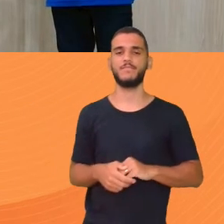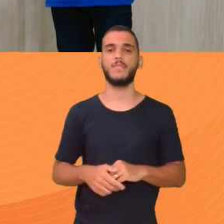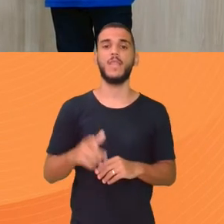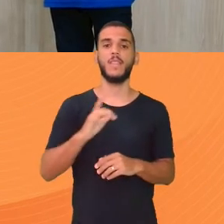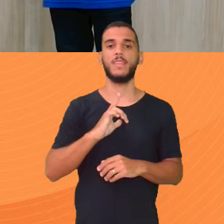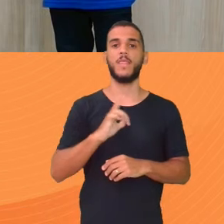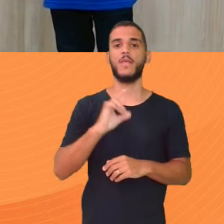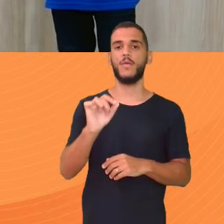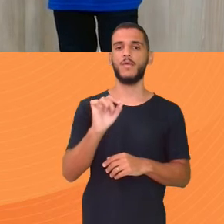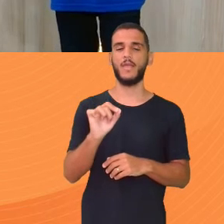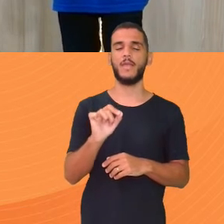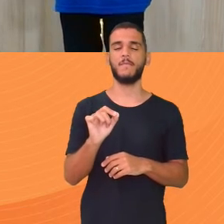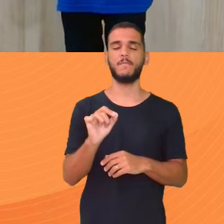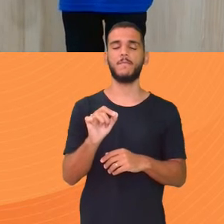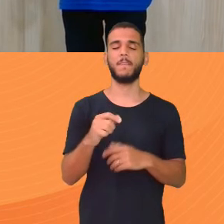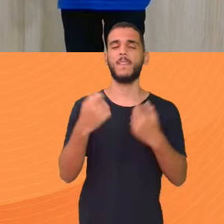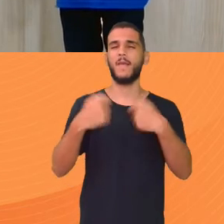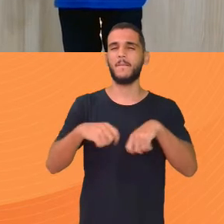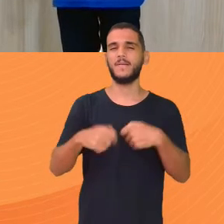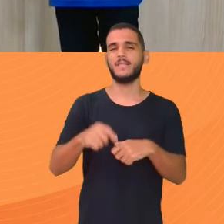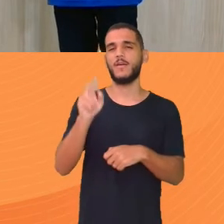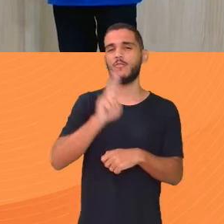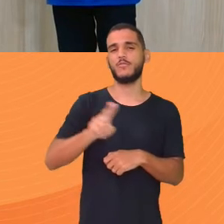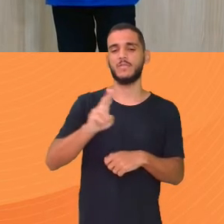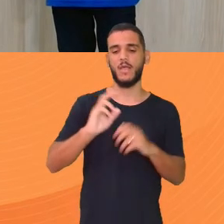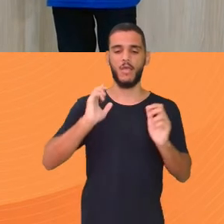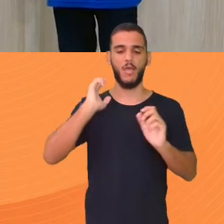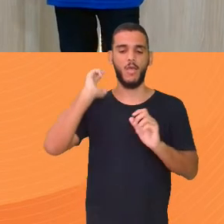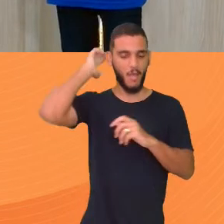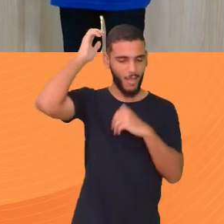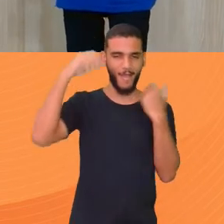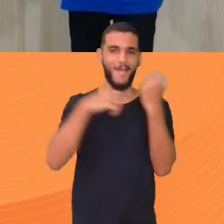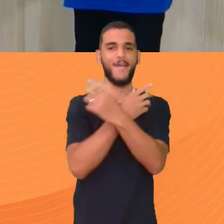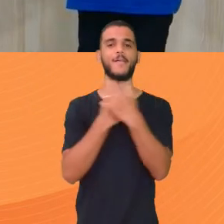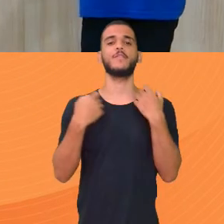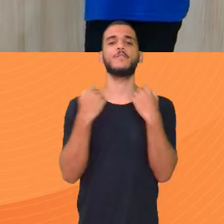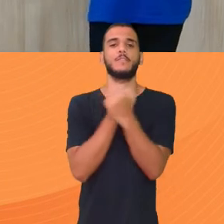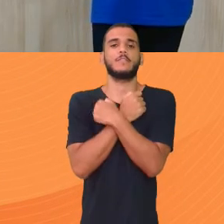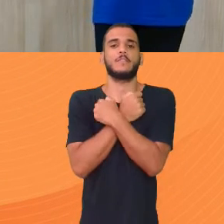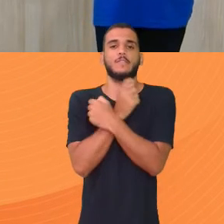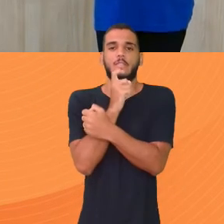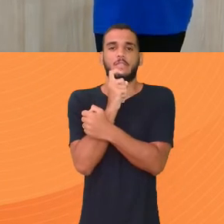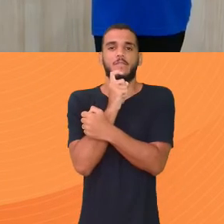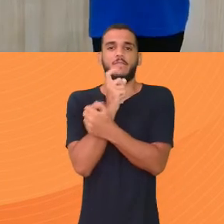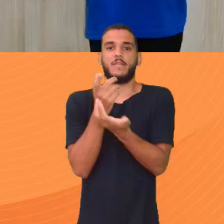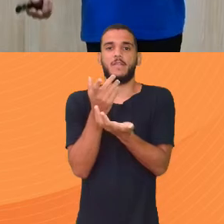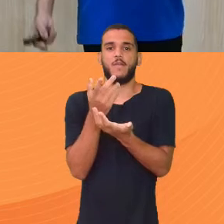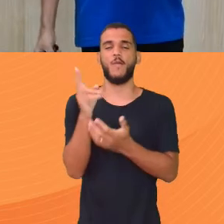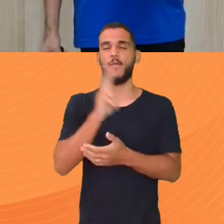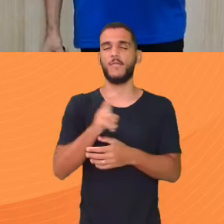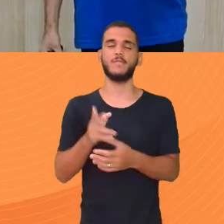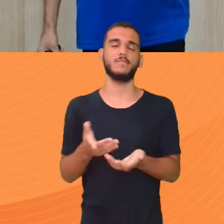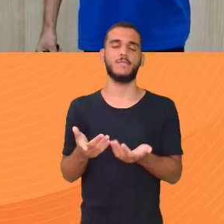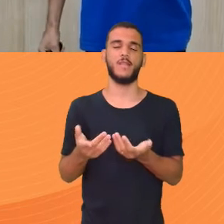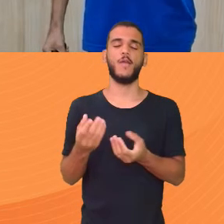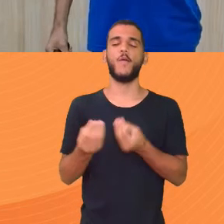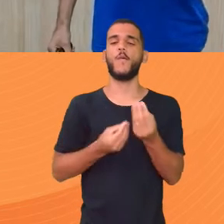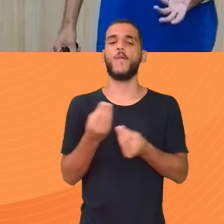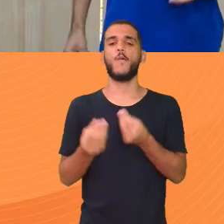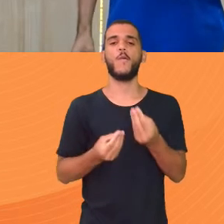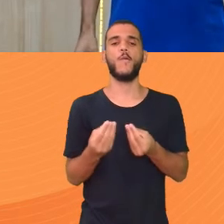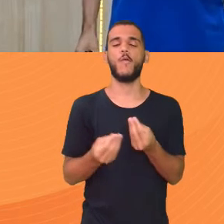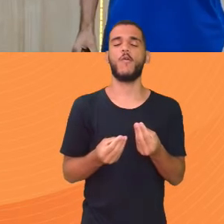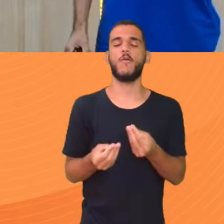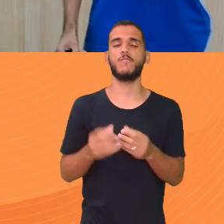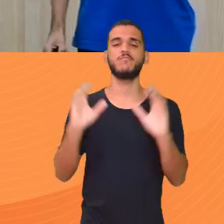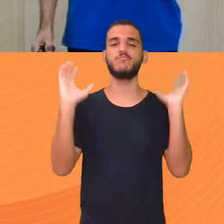média de temperatura Será que eu vou precisar Usar um cachecol? Será que eu vou Ter que usar de camiseta? Como é vai estar o clima? Como é vai estar o tempo? Faça uma